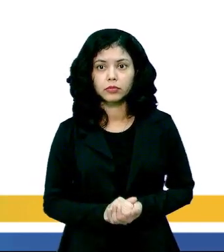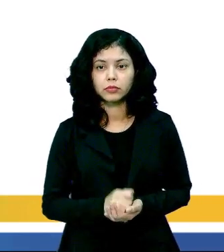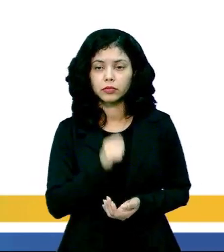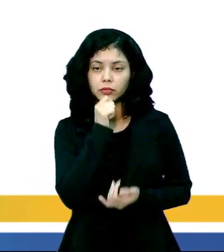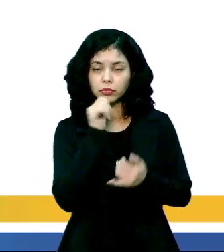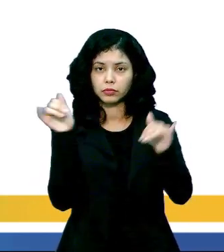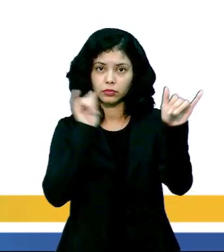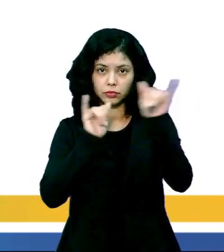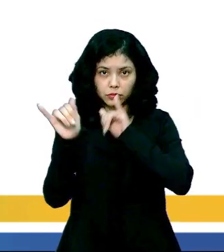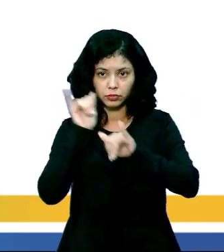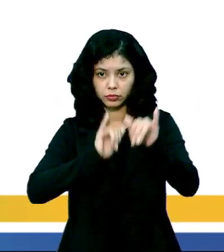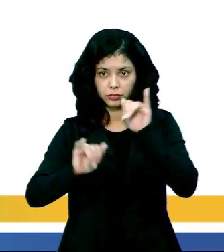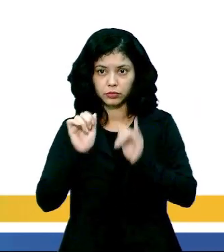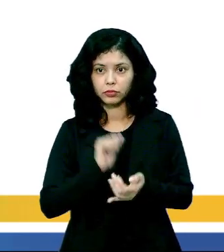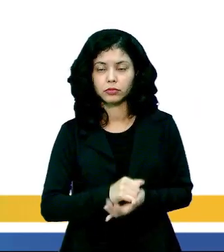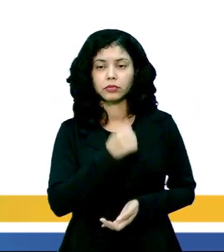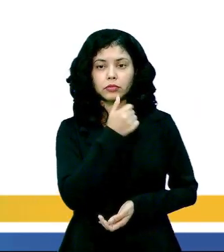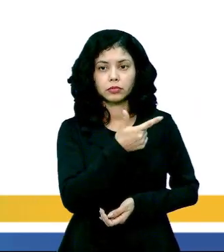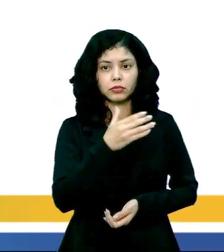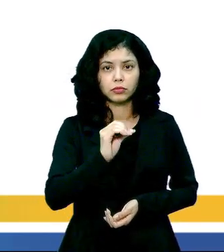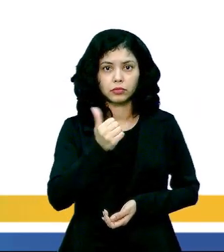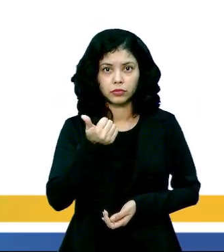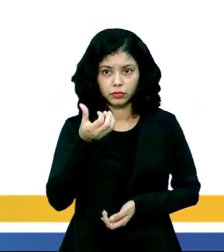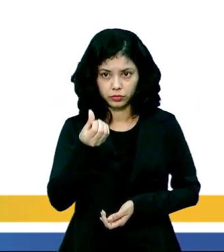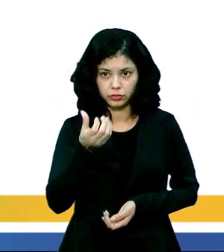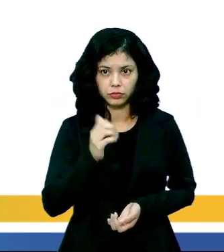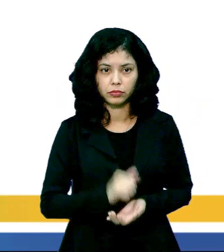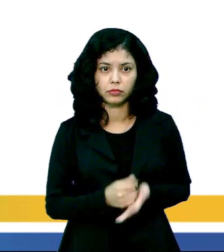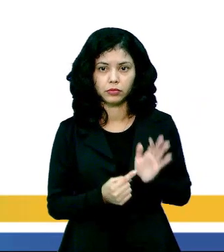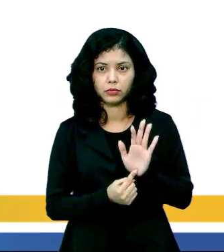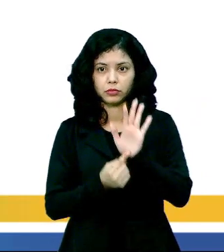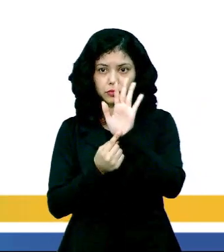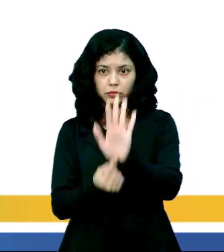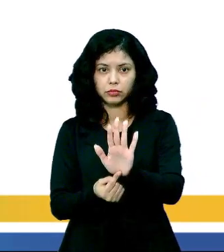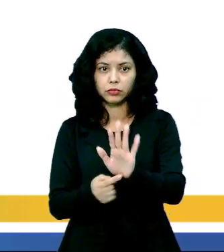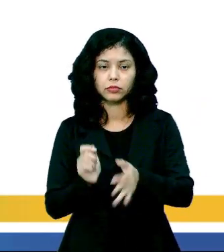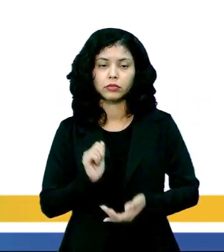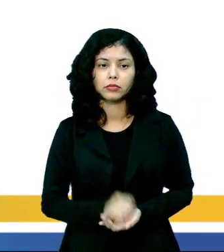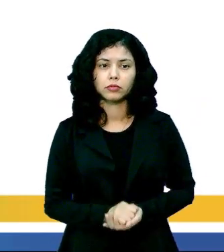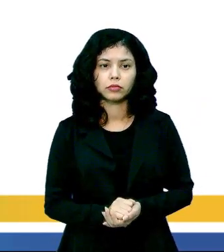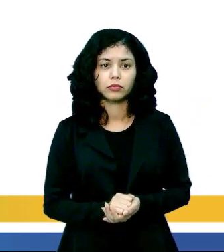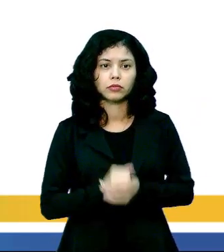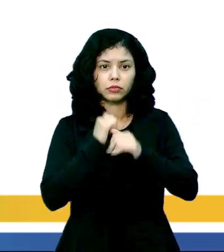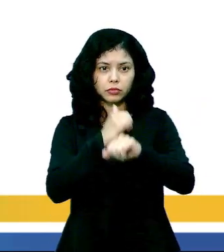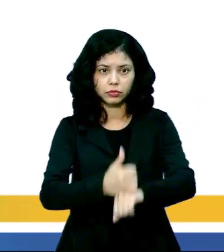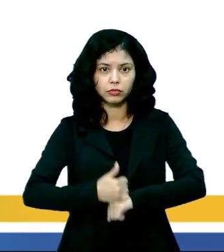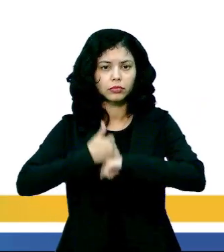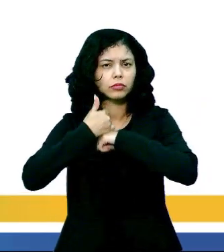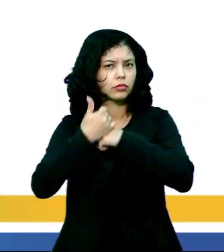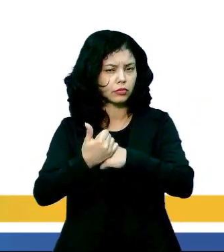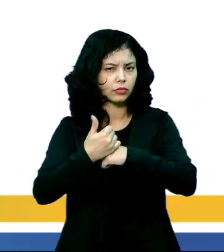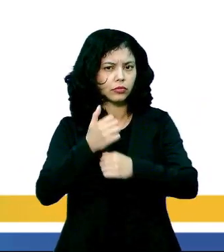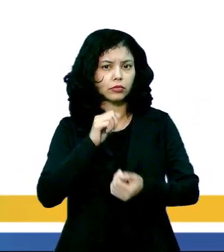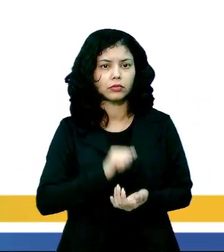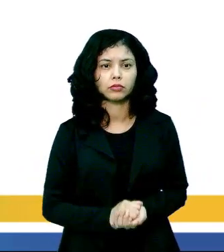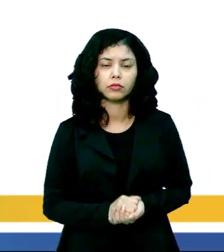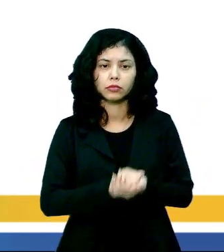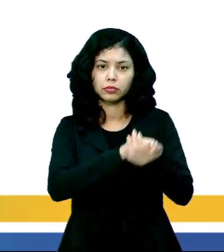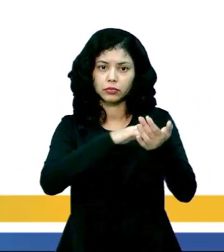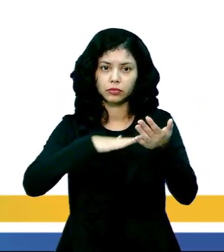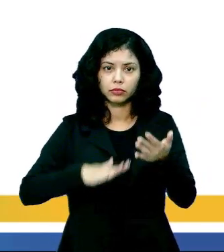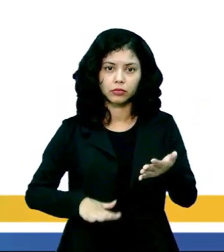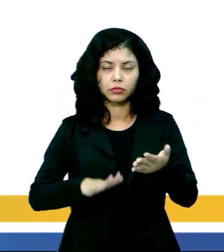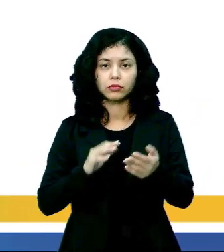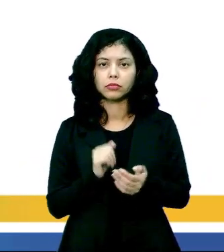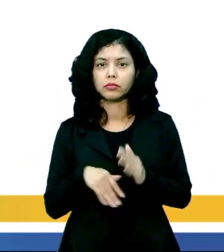e a repercussão da notícia de 2016 mostra A, letra